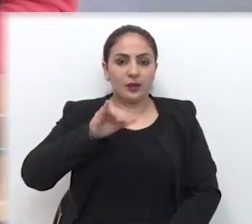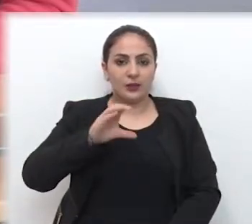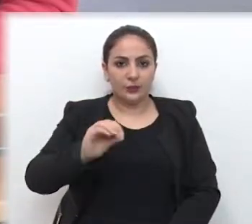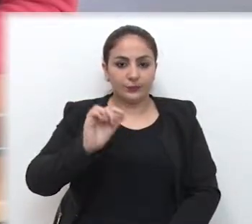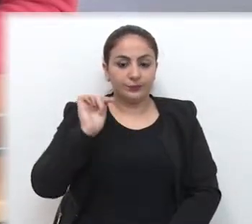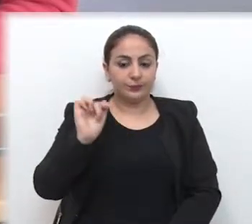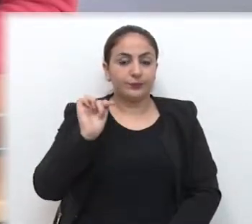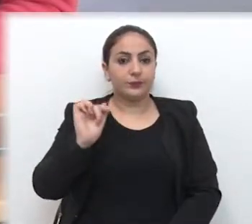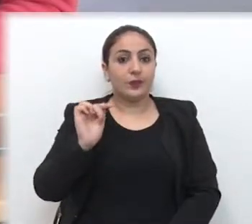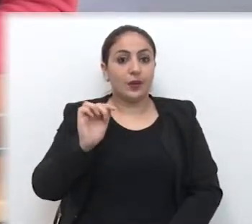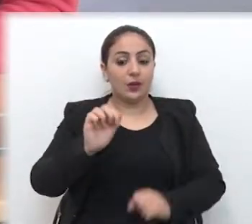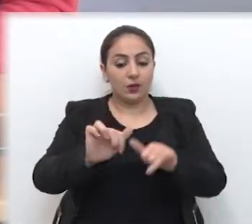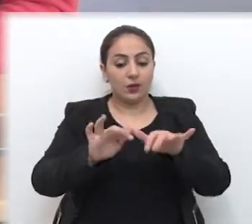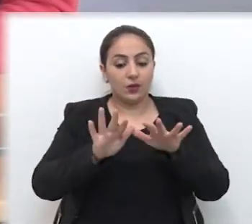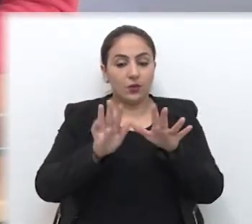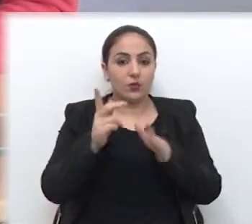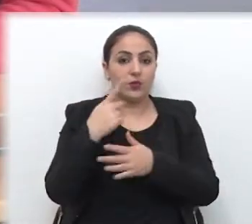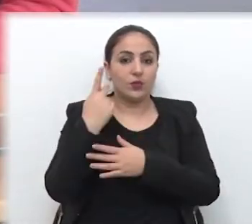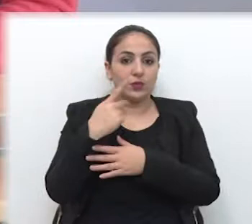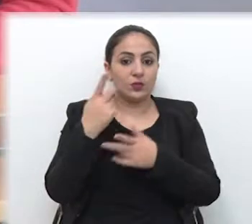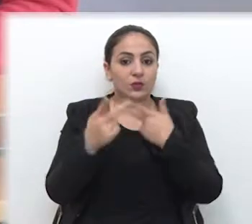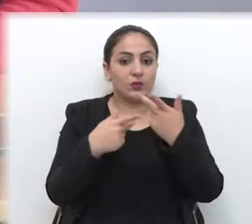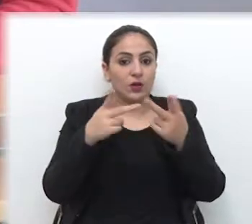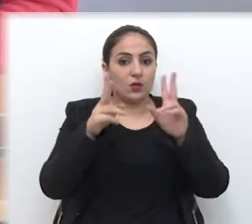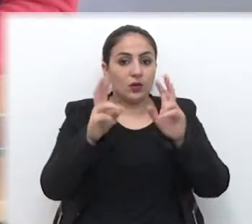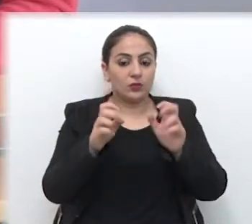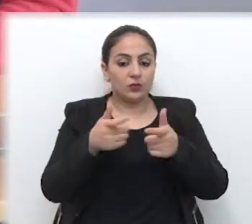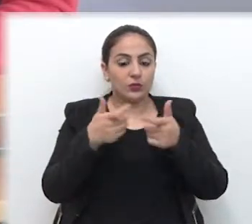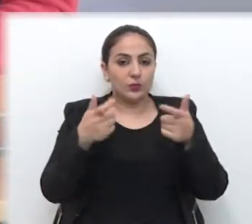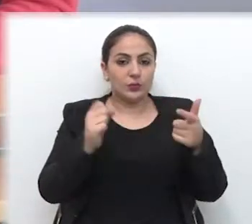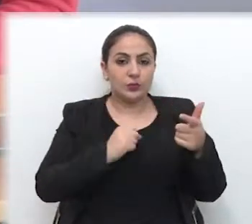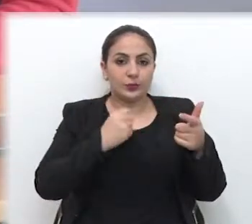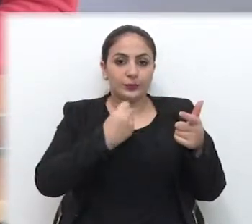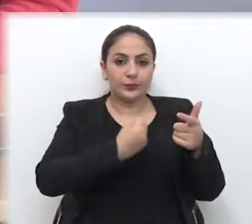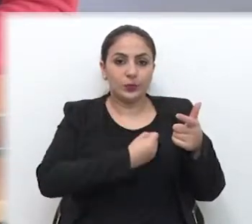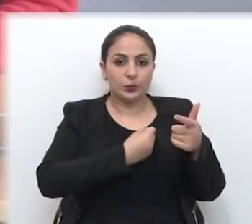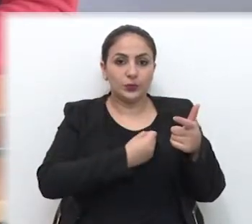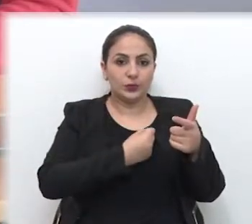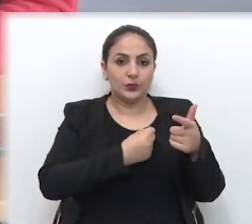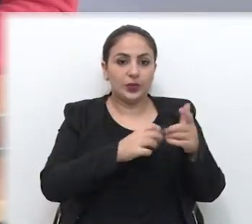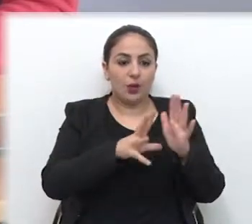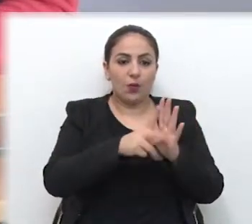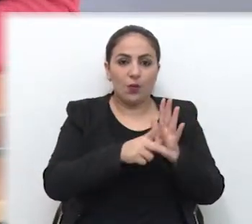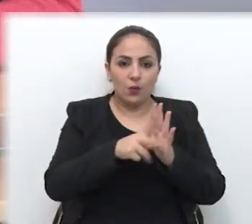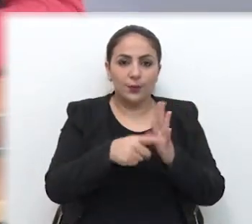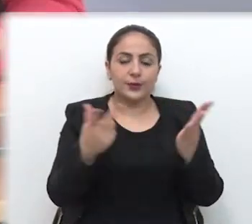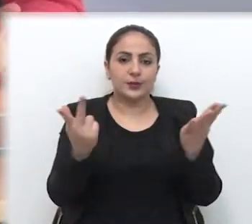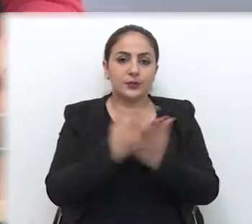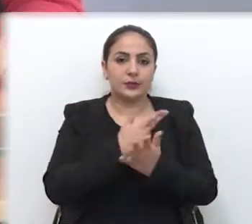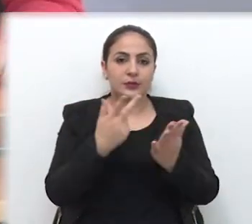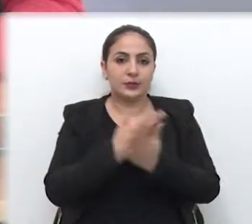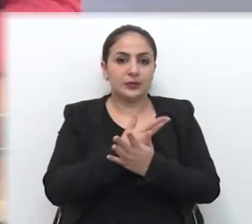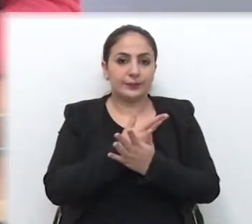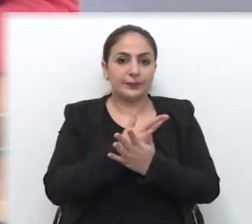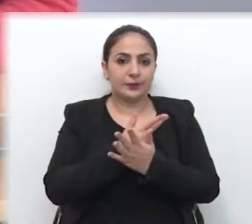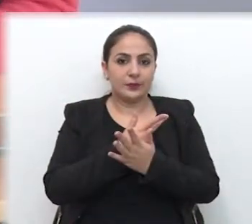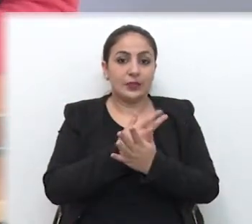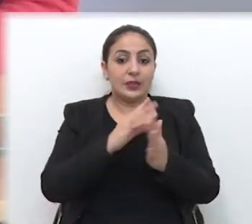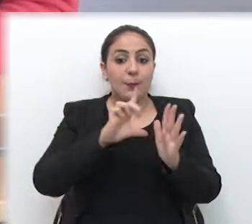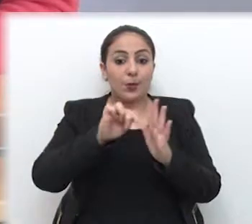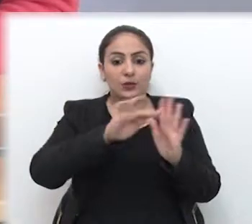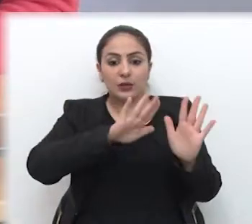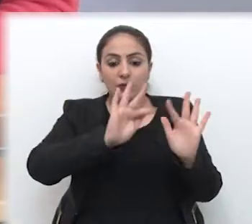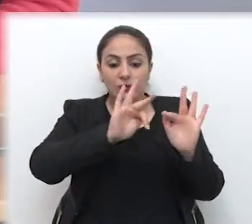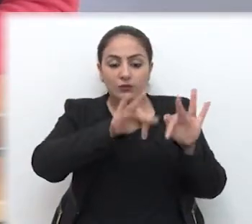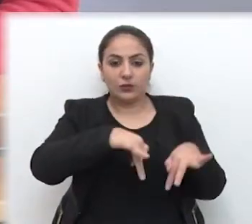Patussi. Na tribuna, o parlamentar falou sobre o aumento no número de arrombamentos que teria acontecido após